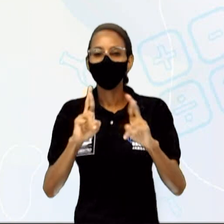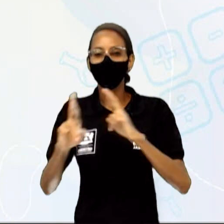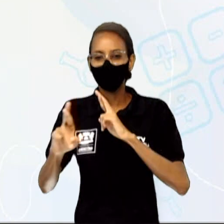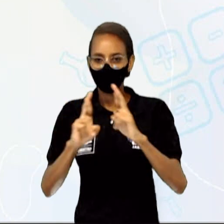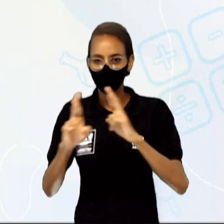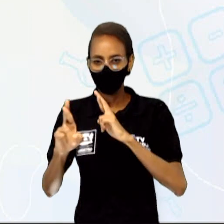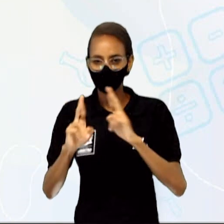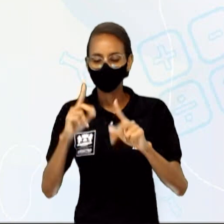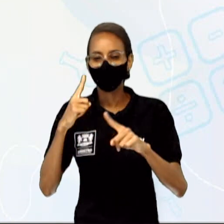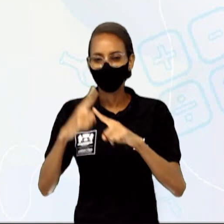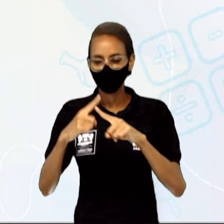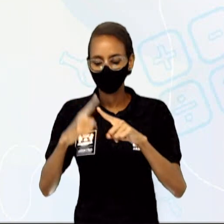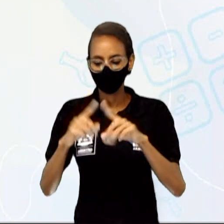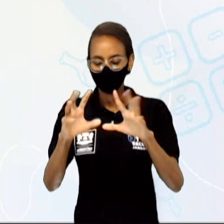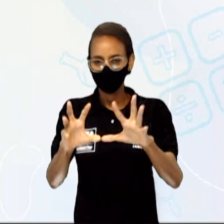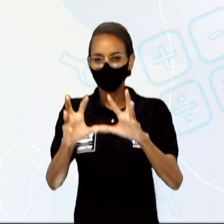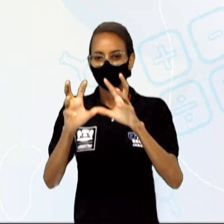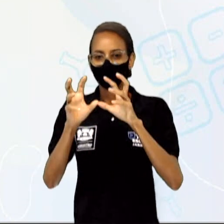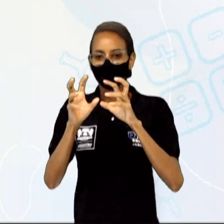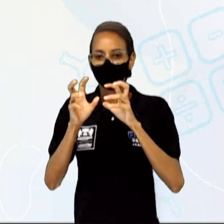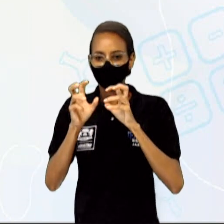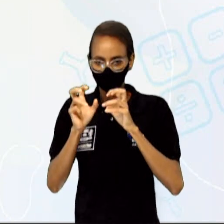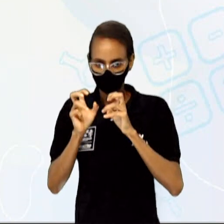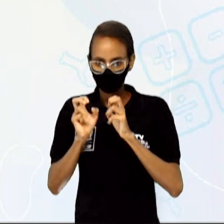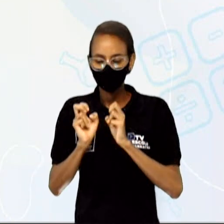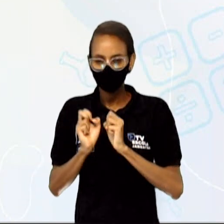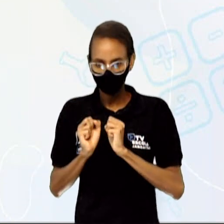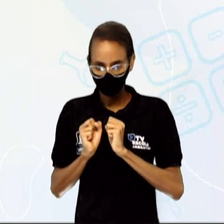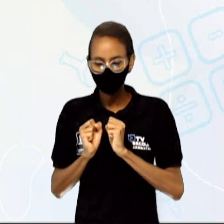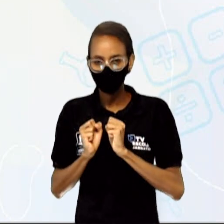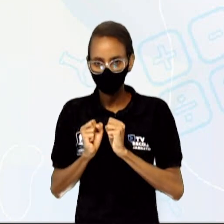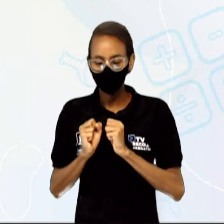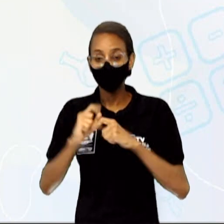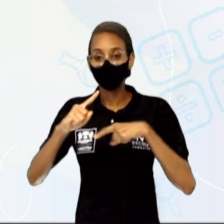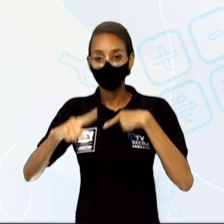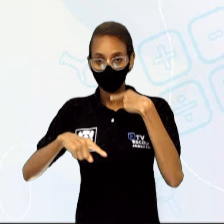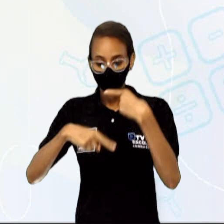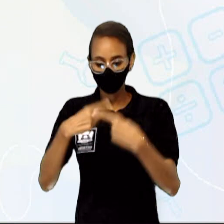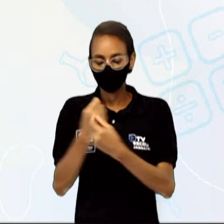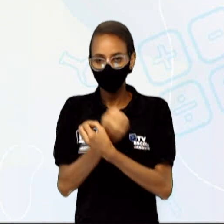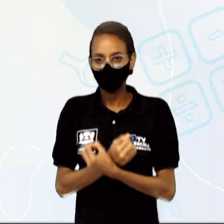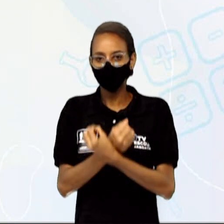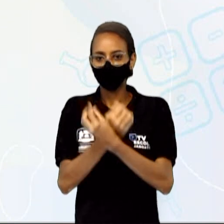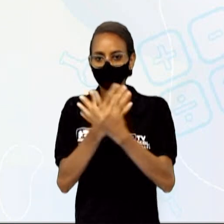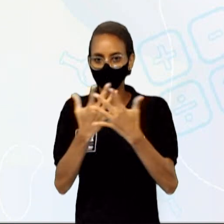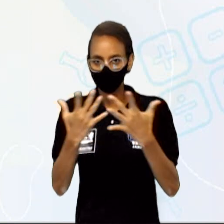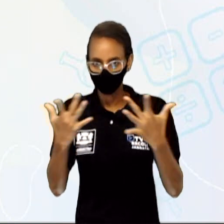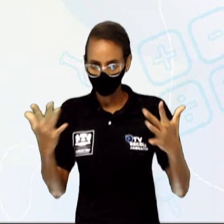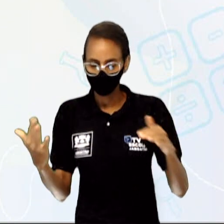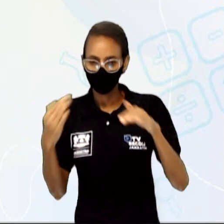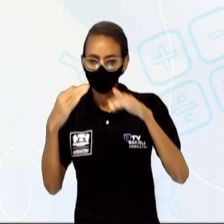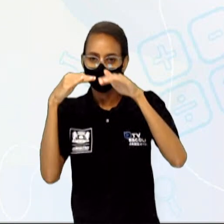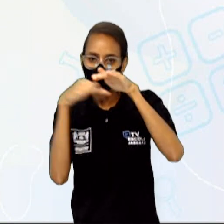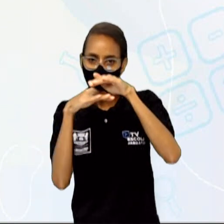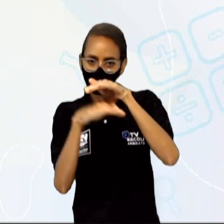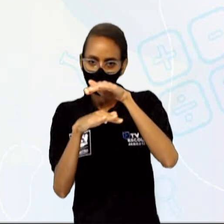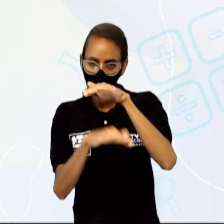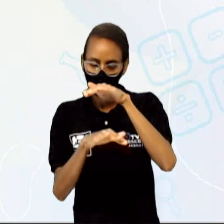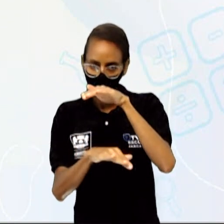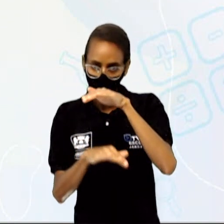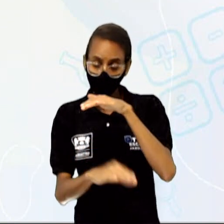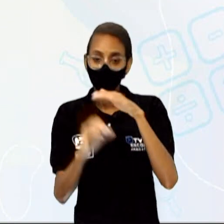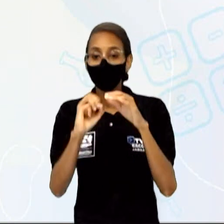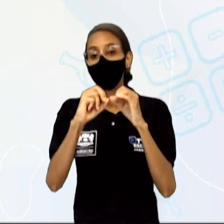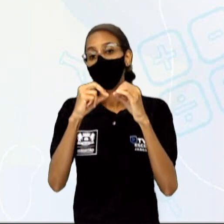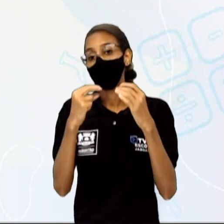receber essas substâncias que são produzidas no retículo e vai distribuí-las, armazená-las ou maturá